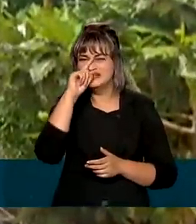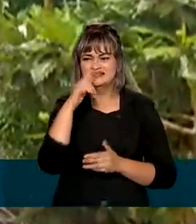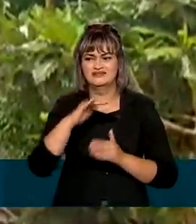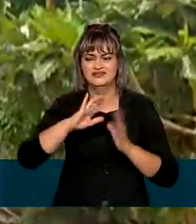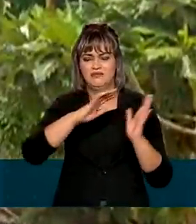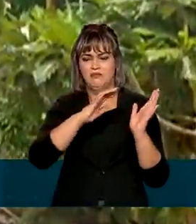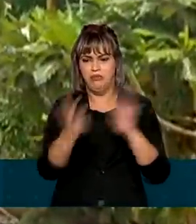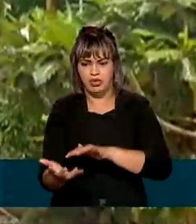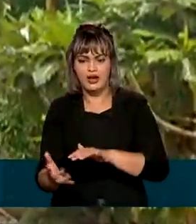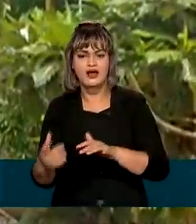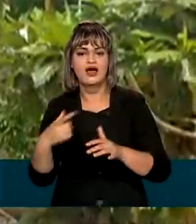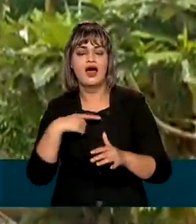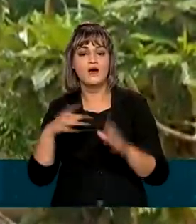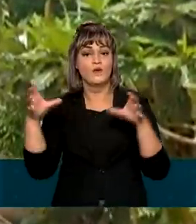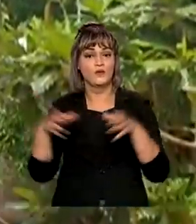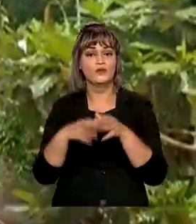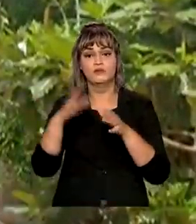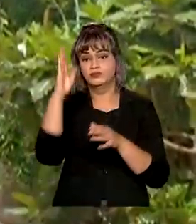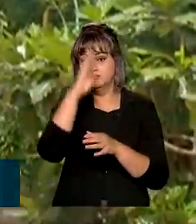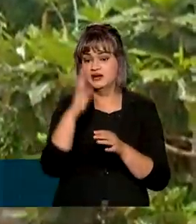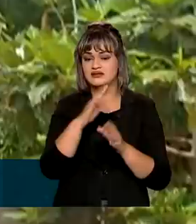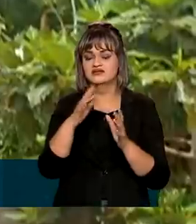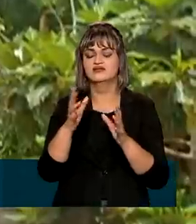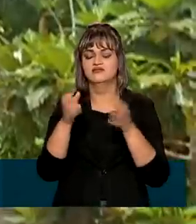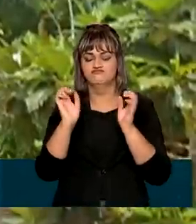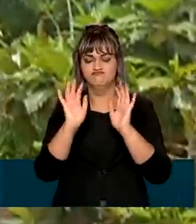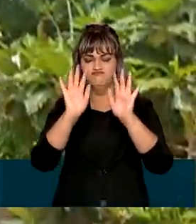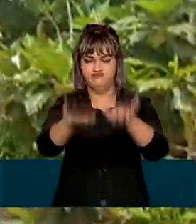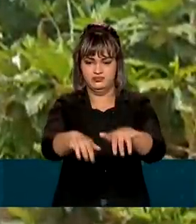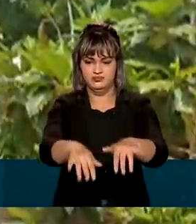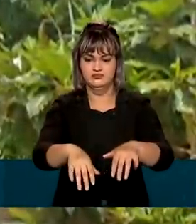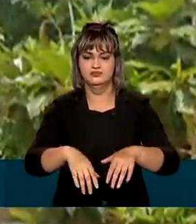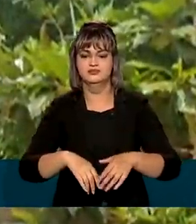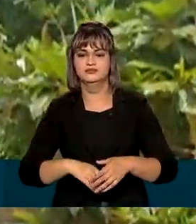desabar, a equipe brasileira fez a demolição do local.